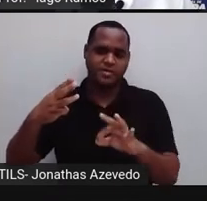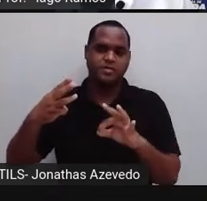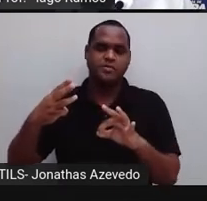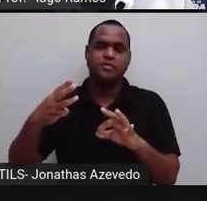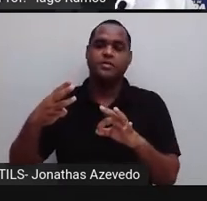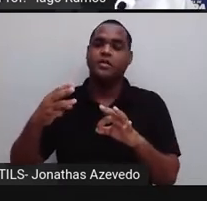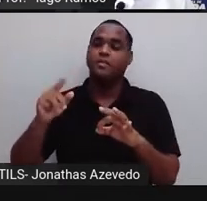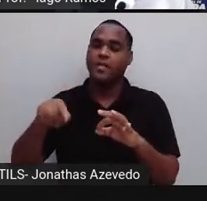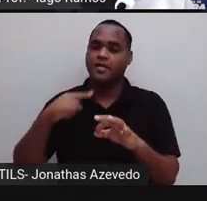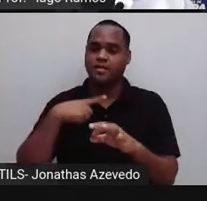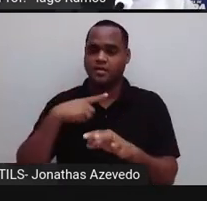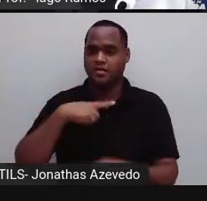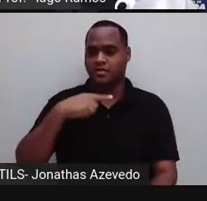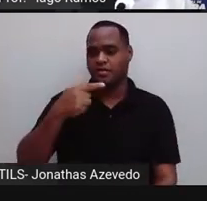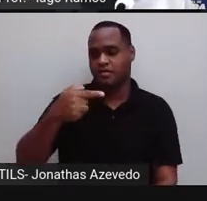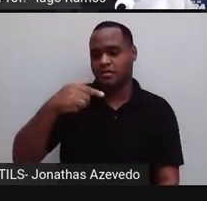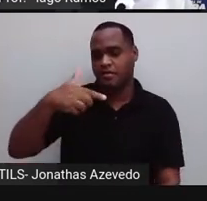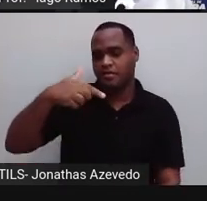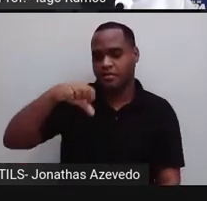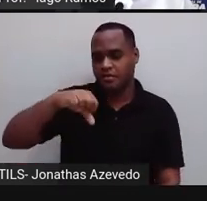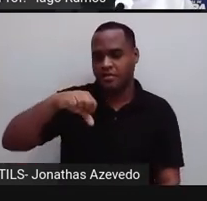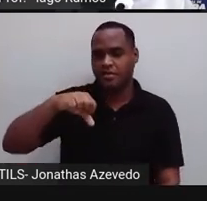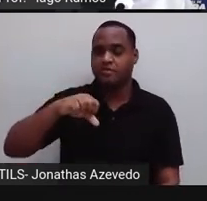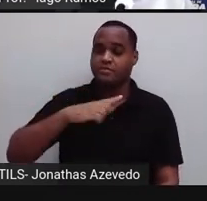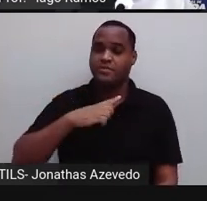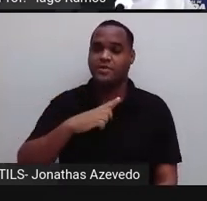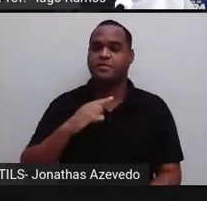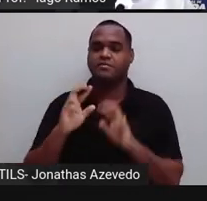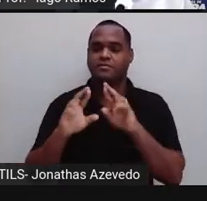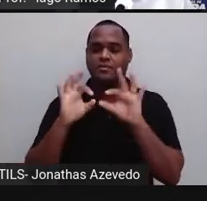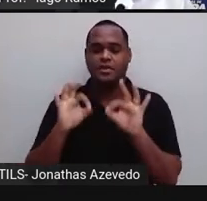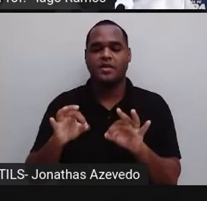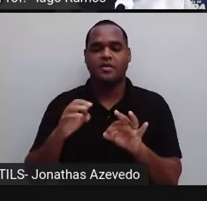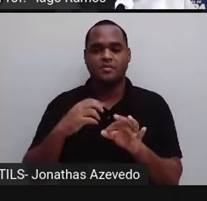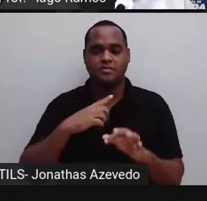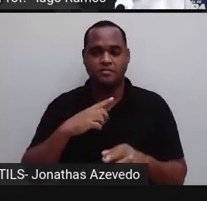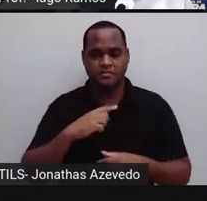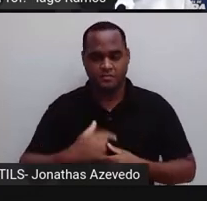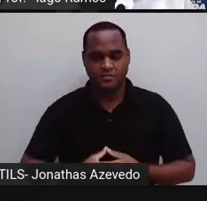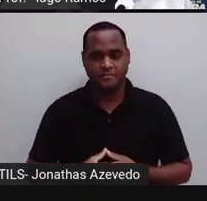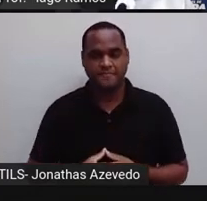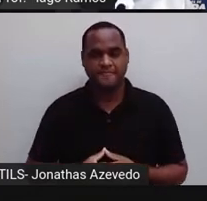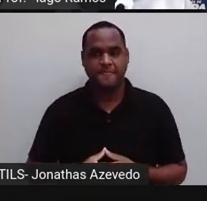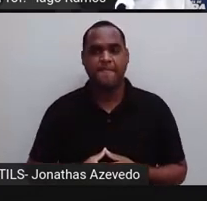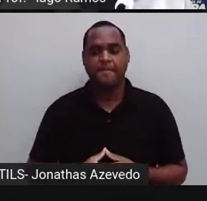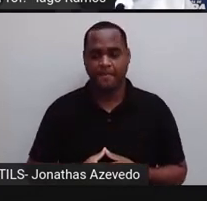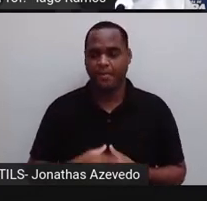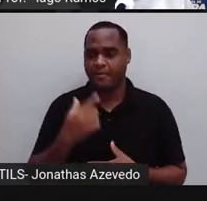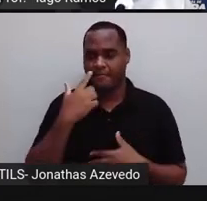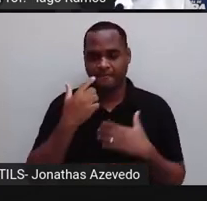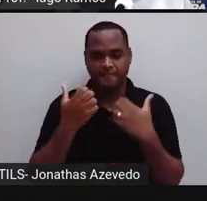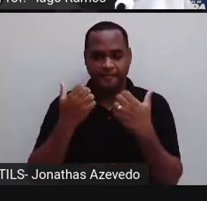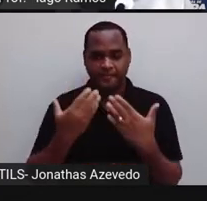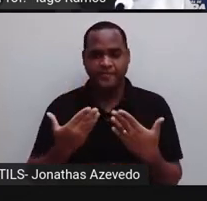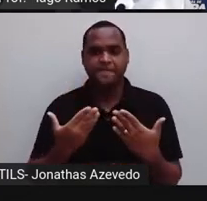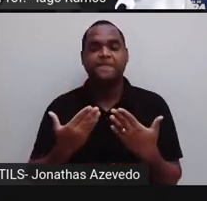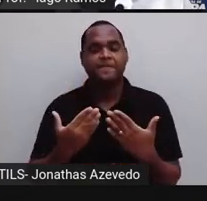729. E uma forma de a gente fazer isso é usando esse cálculo aqui chamado de